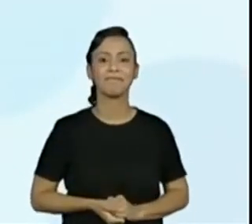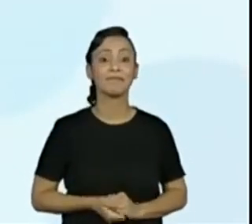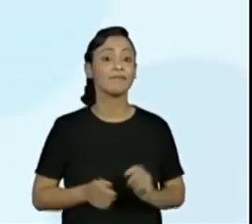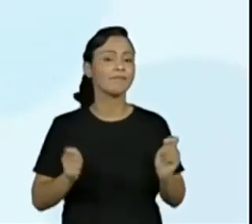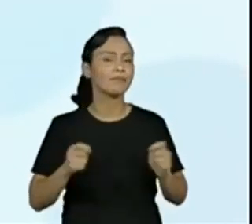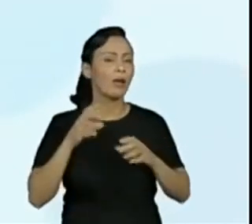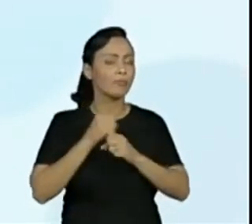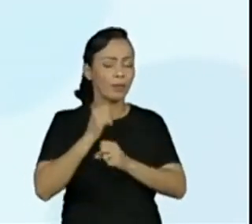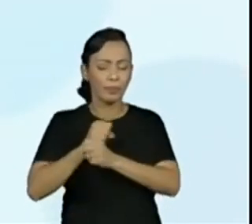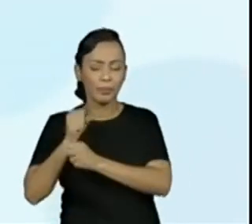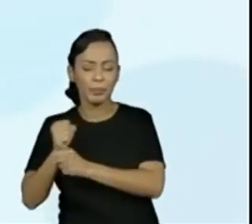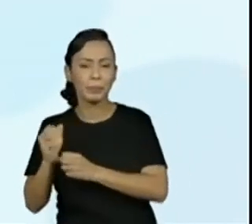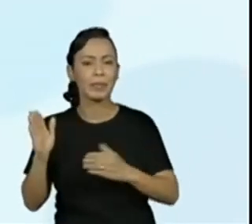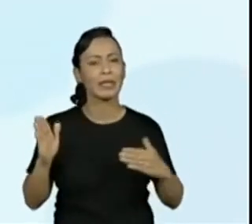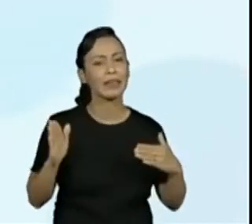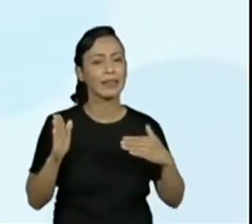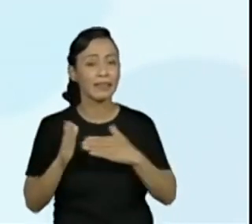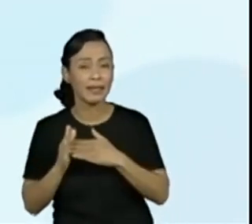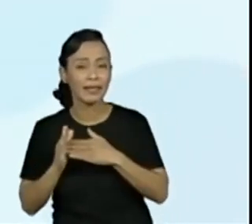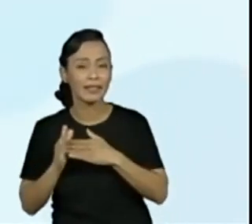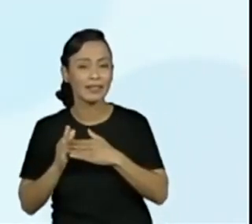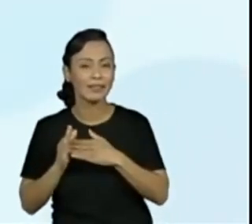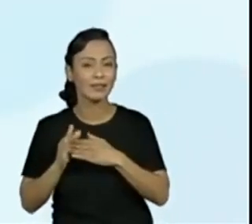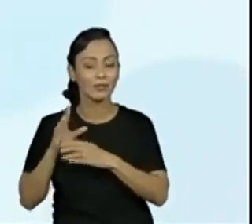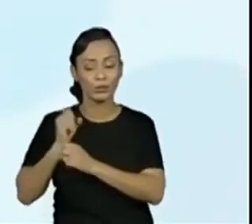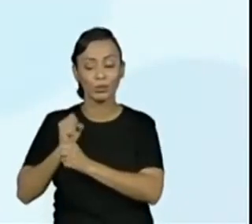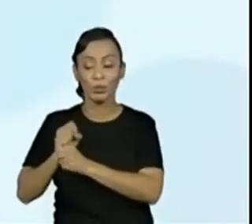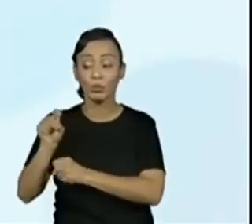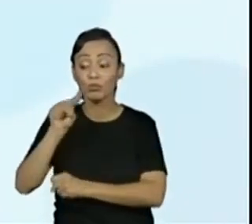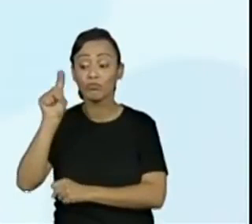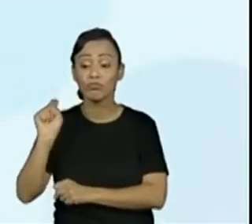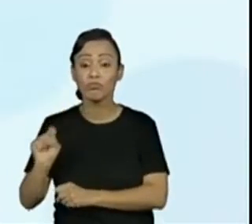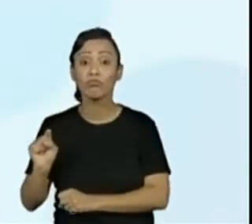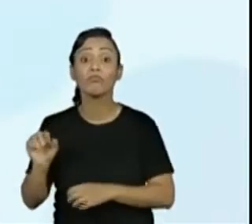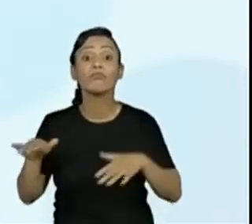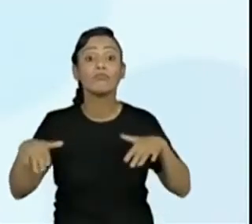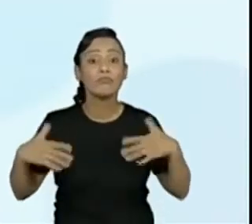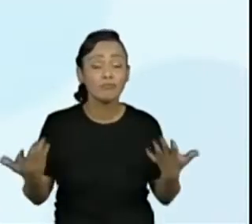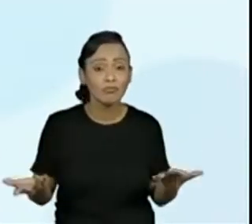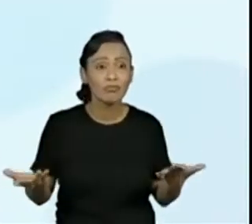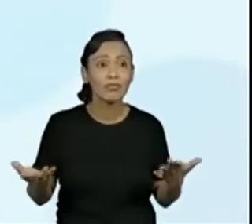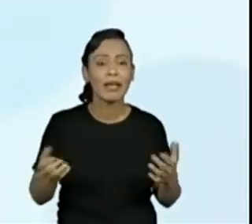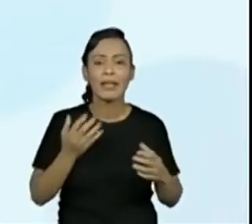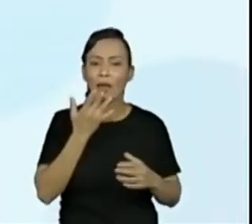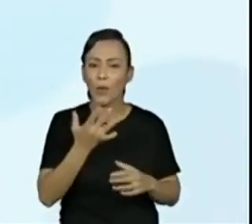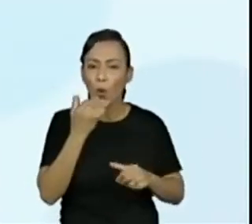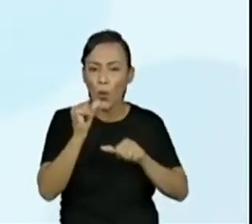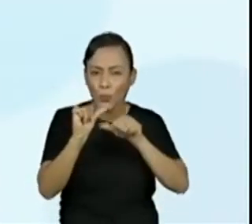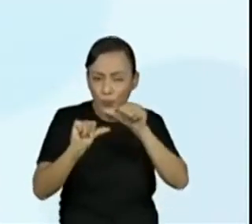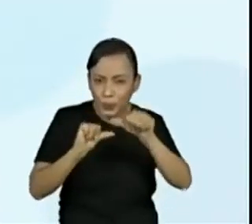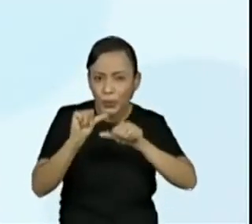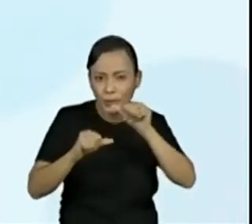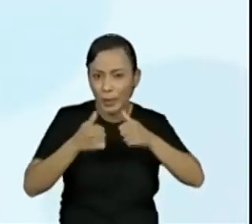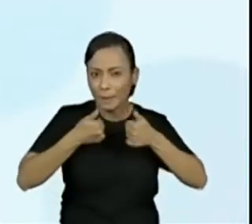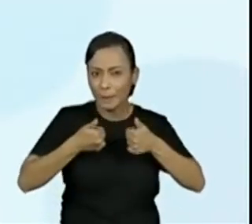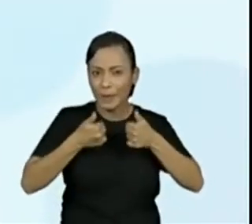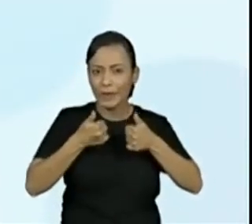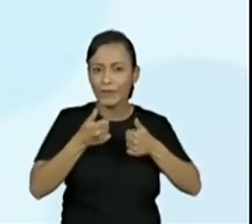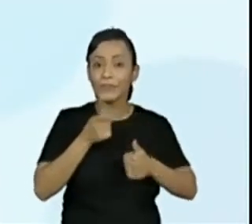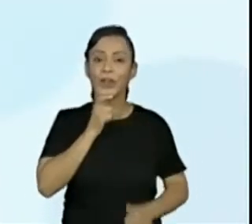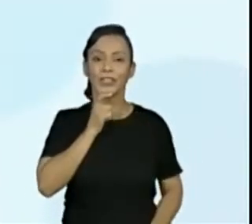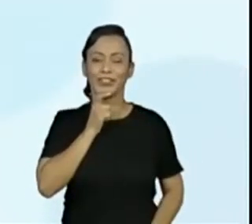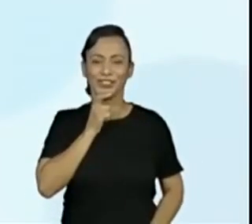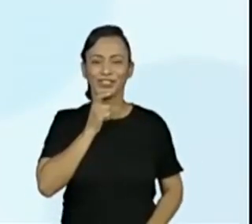a gente vai chegar no número que a gente quer. também. Só que a gente vai mudar de cor para ser a contagem e aí eles terem ideia ali. Vamos colocar aqui um